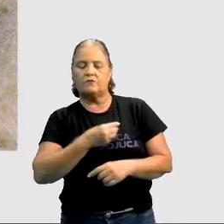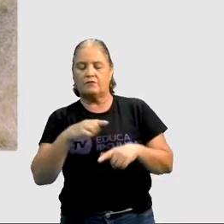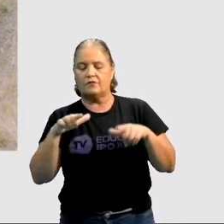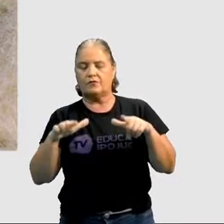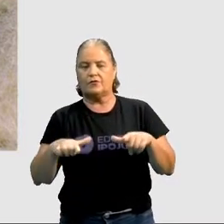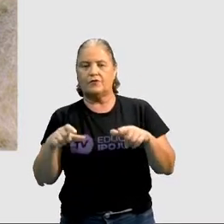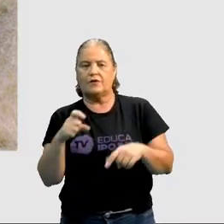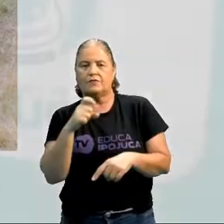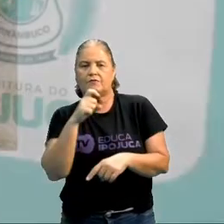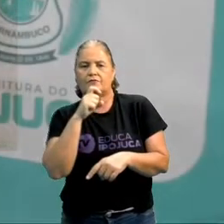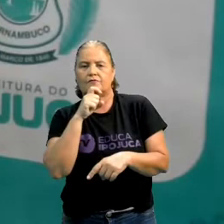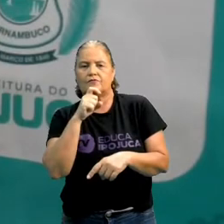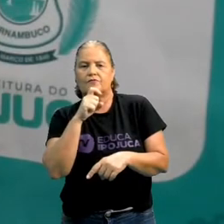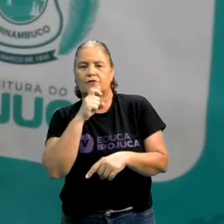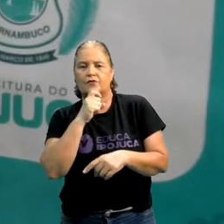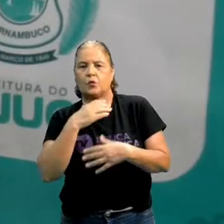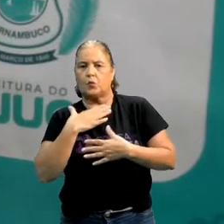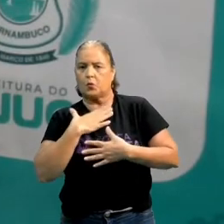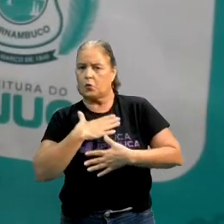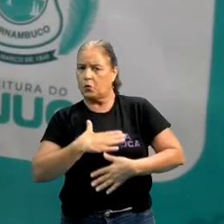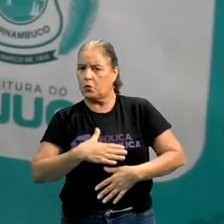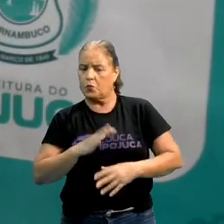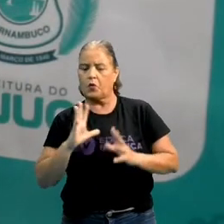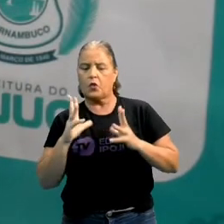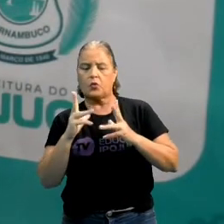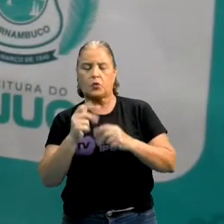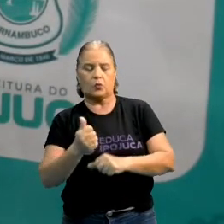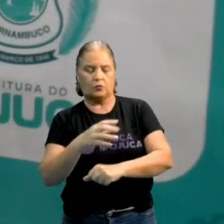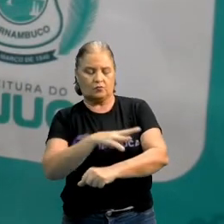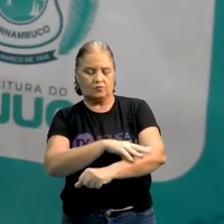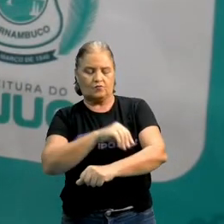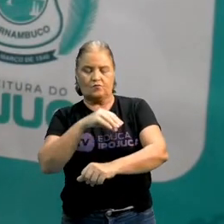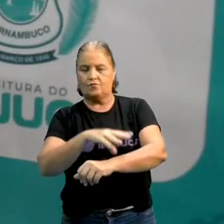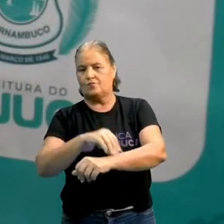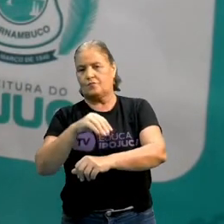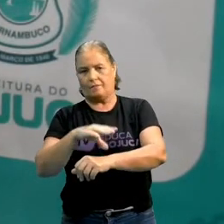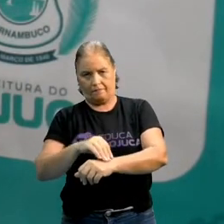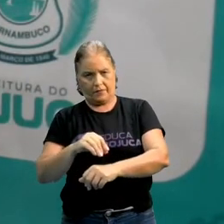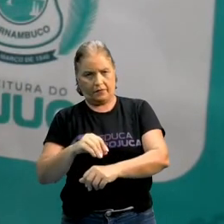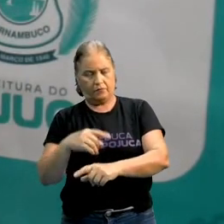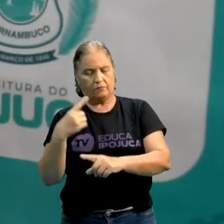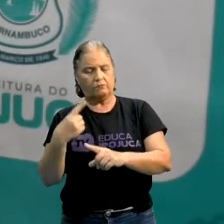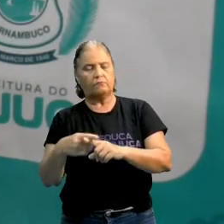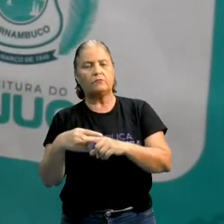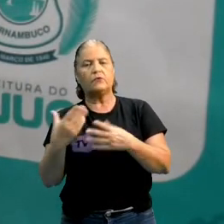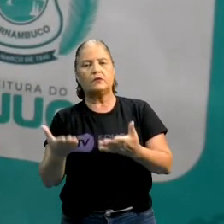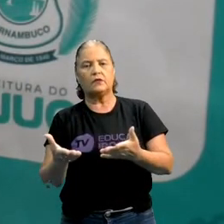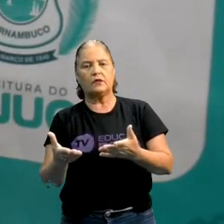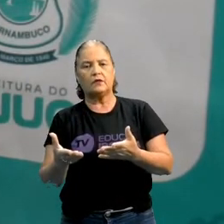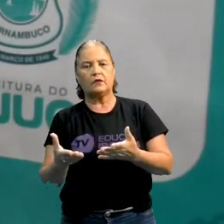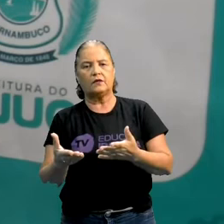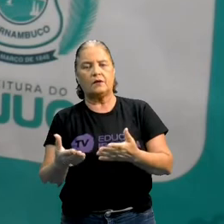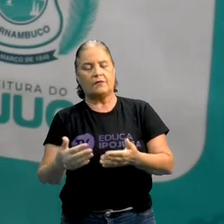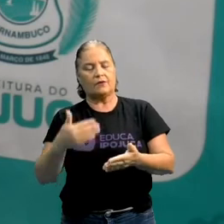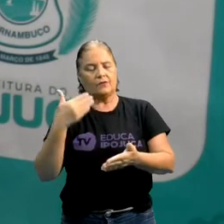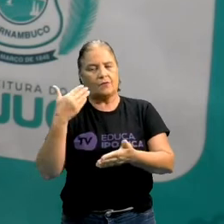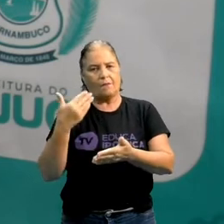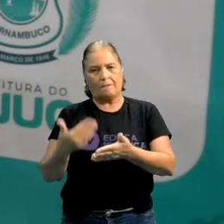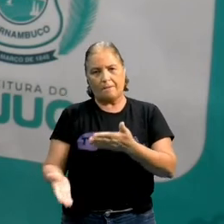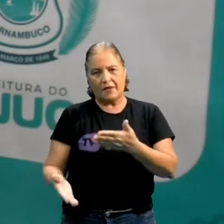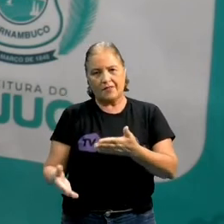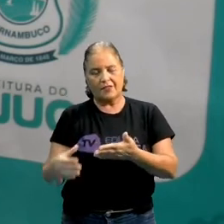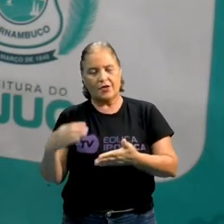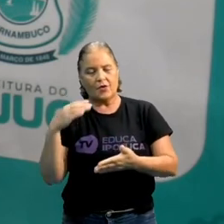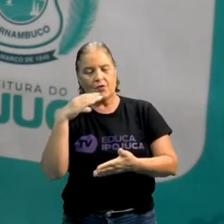o corpo dele é coberto de pelo. Por que isso? Exatamente para evitar que ele perca o seu calor